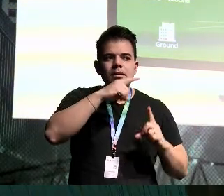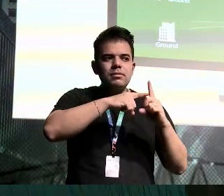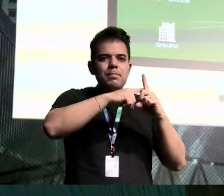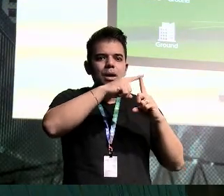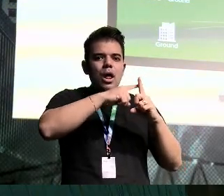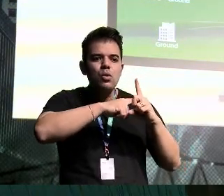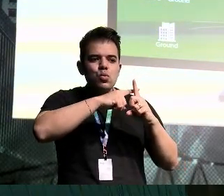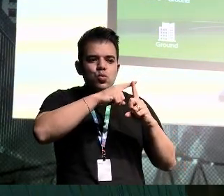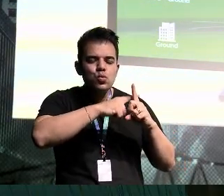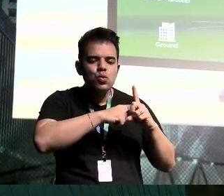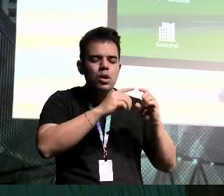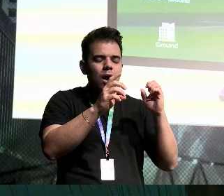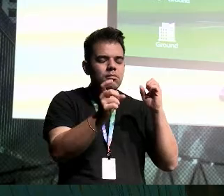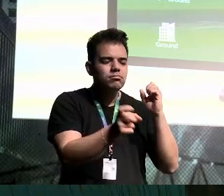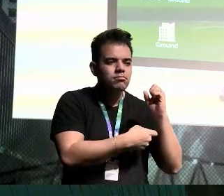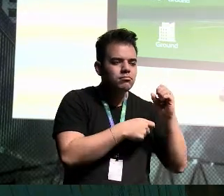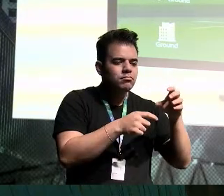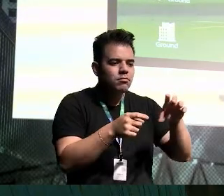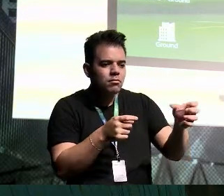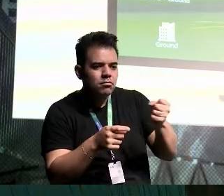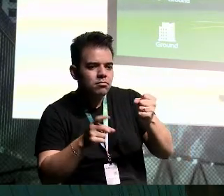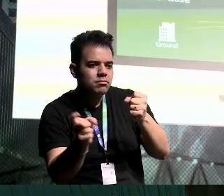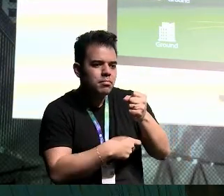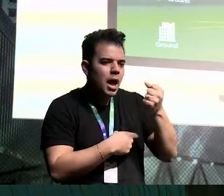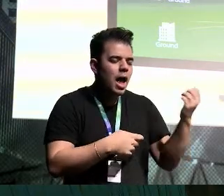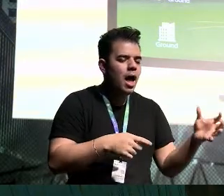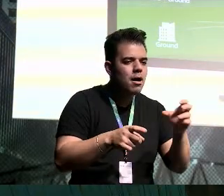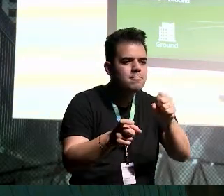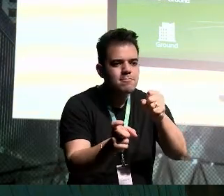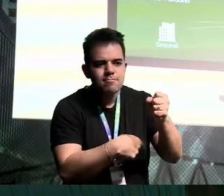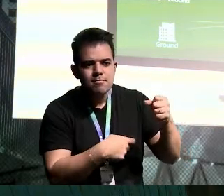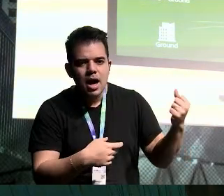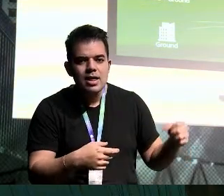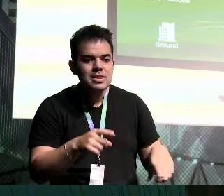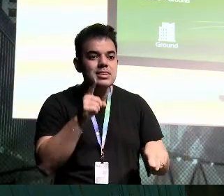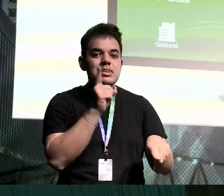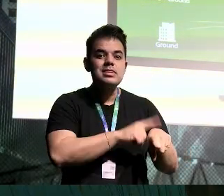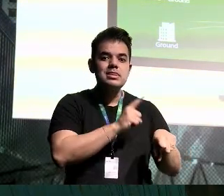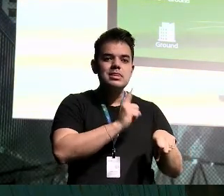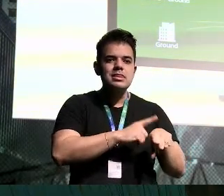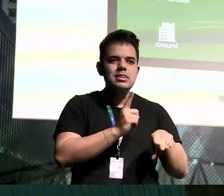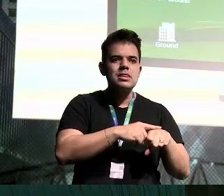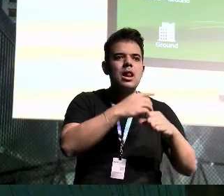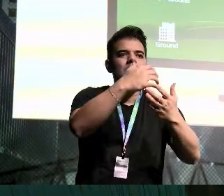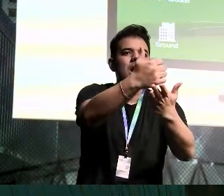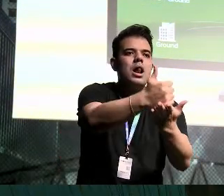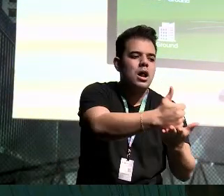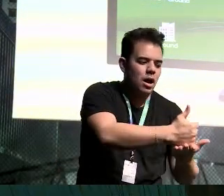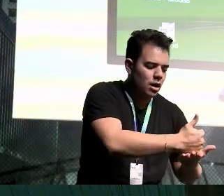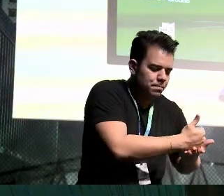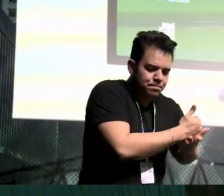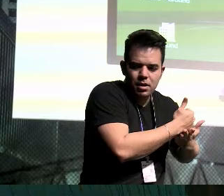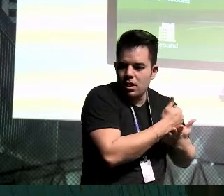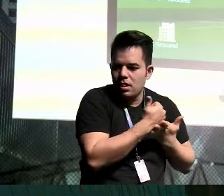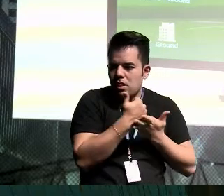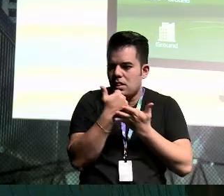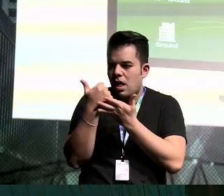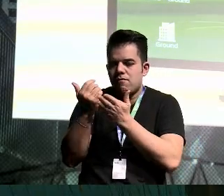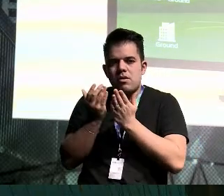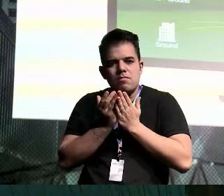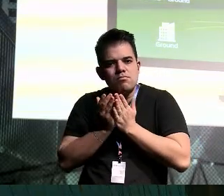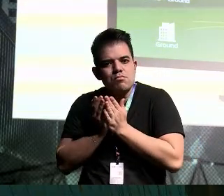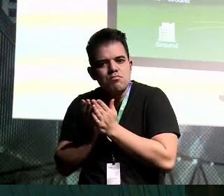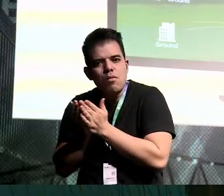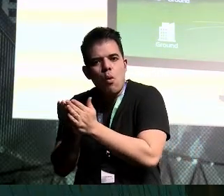colheita, como é que aquilo vai, o tempo de trânsito daquele carregamento até o porto para exportação, eu não posso